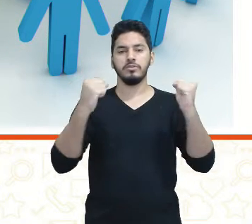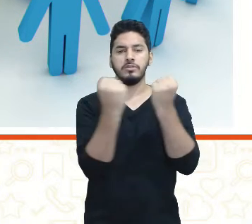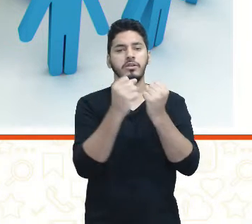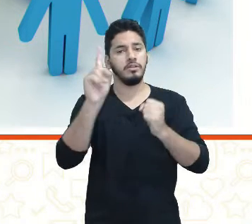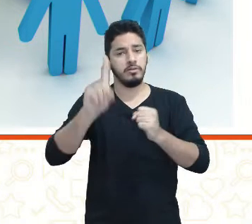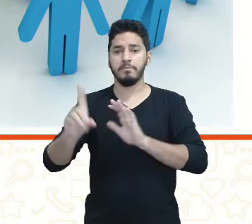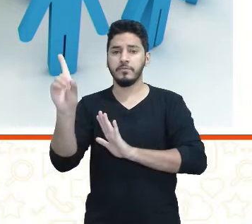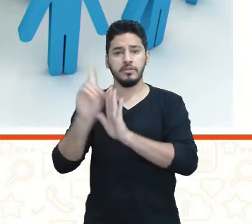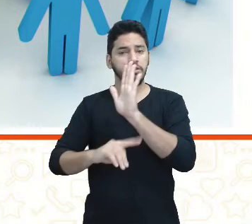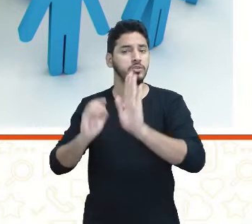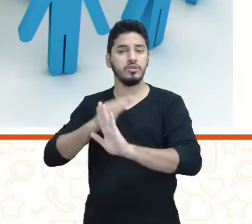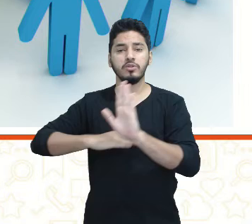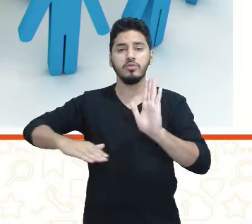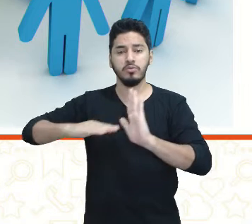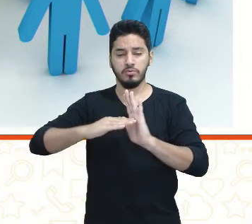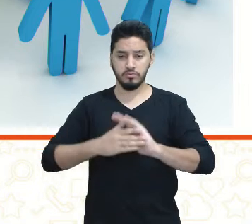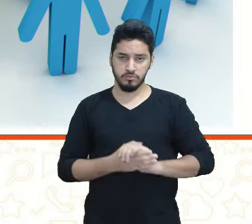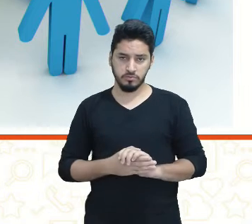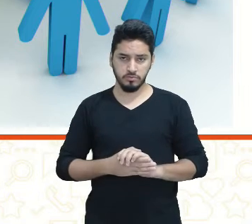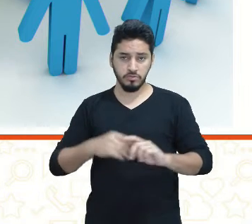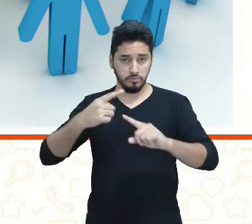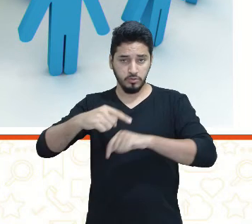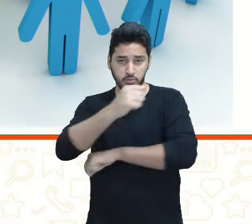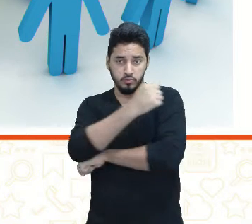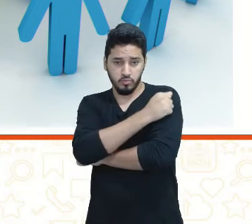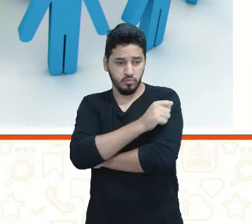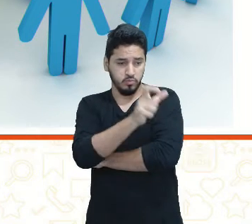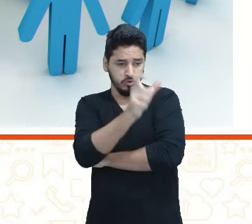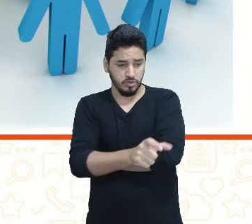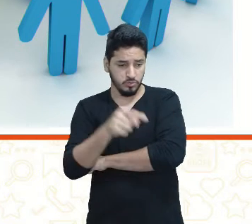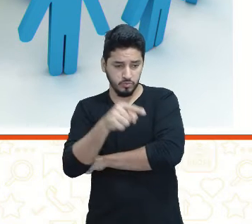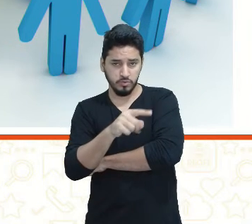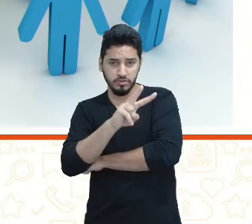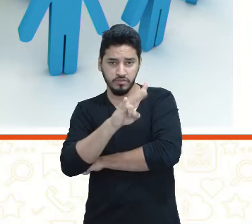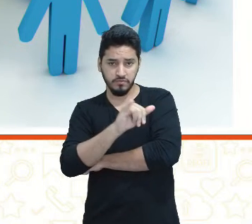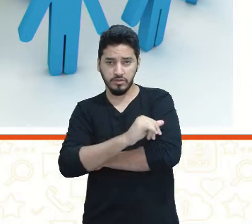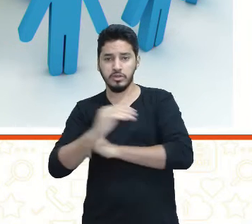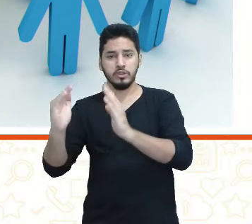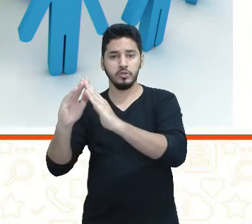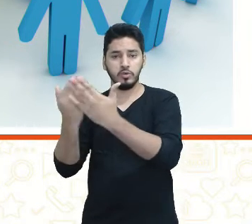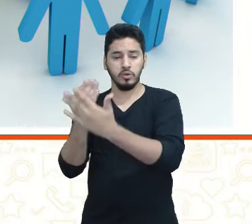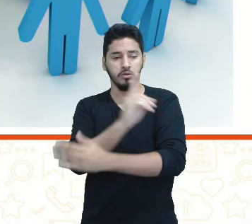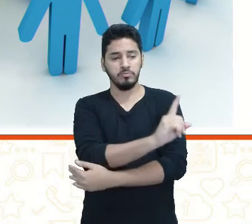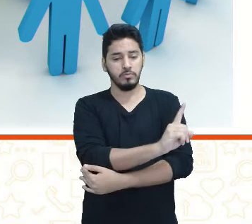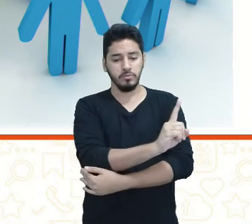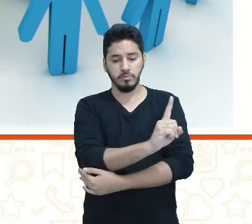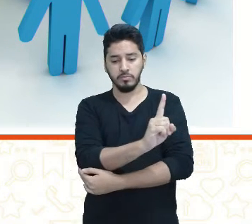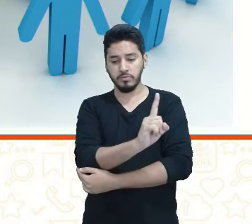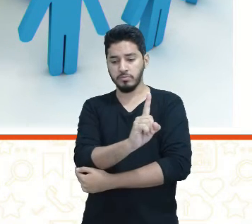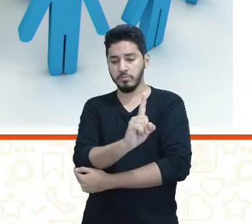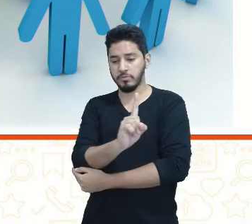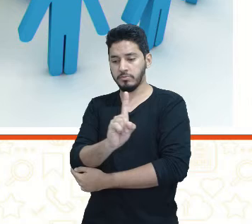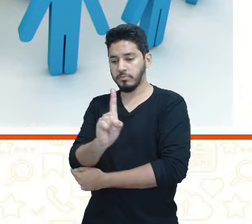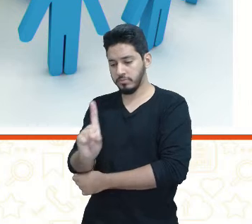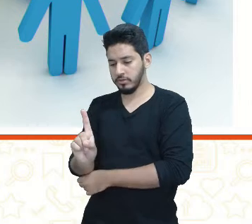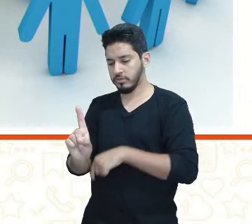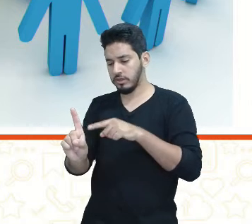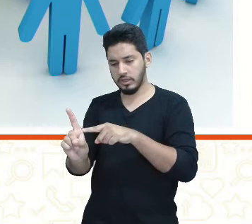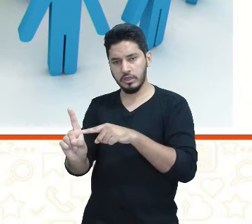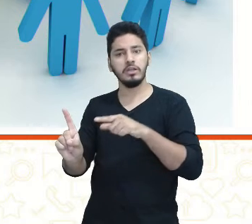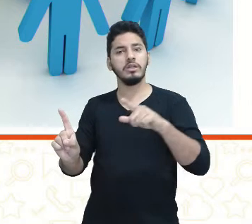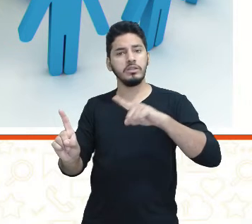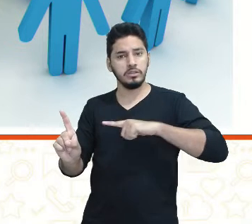um direito de todos. Porque quando aquele estudante vai para a escola, ele chega ali com o mesmo direito